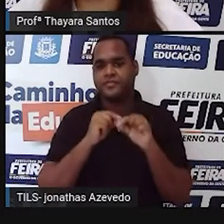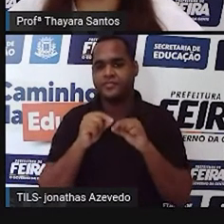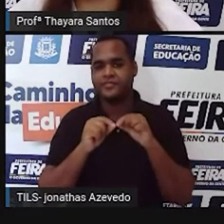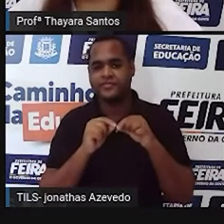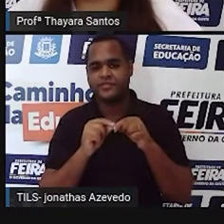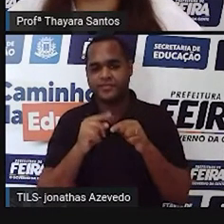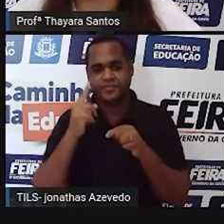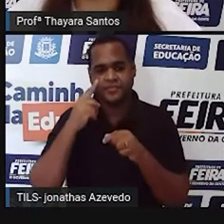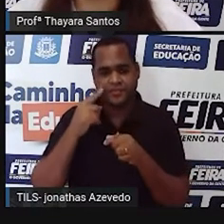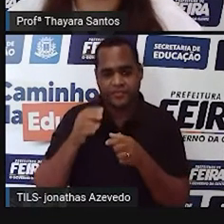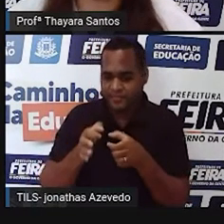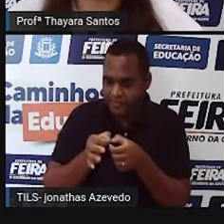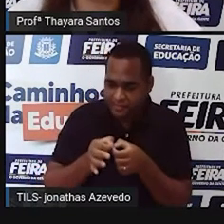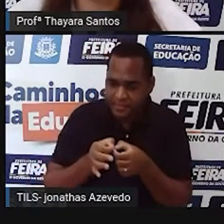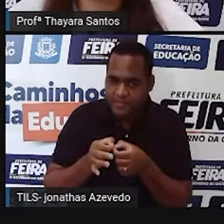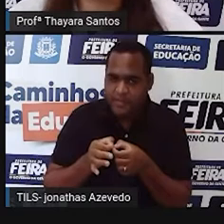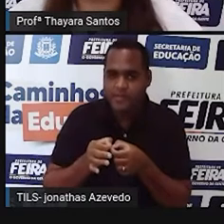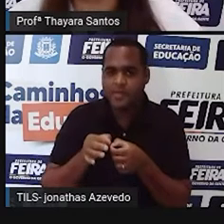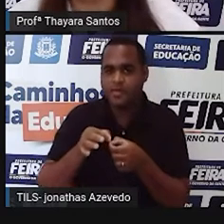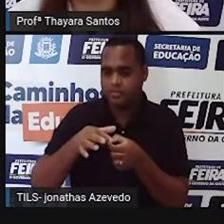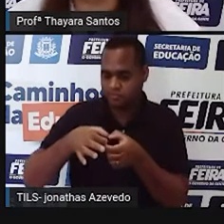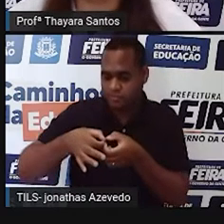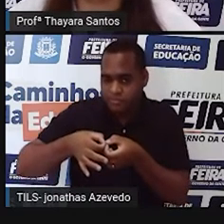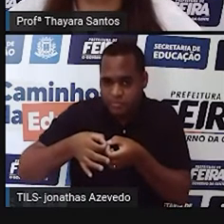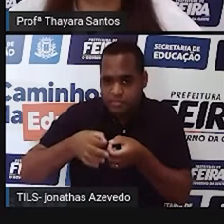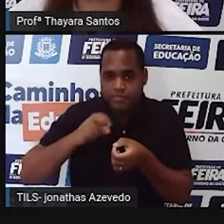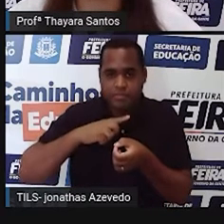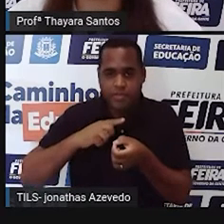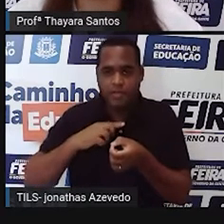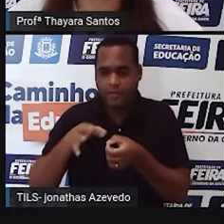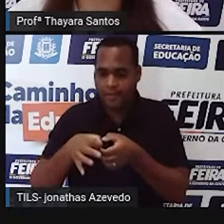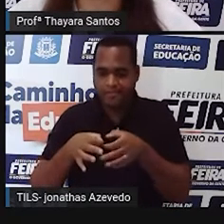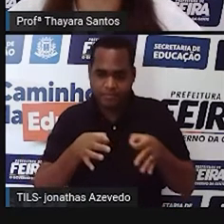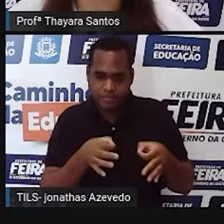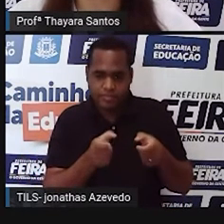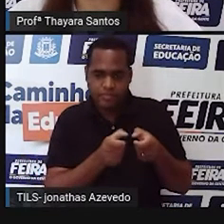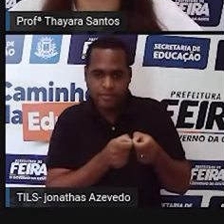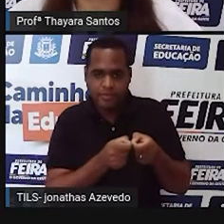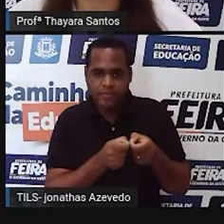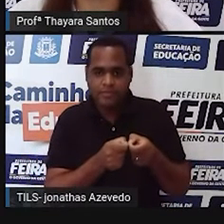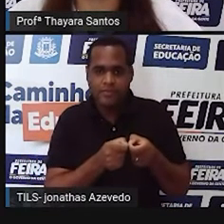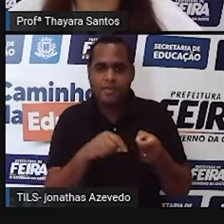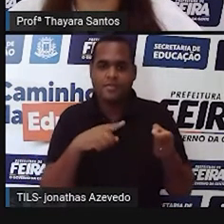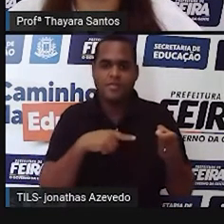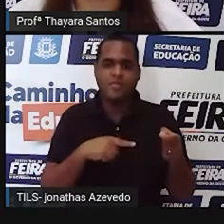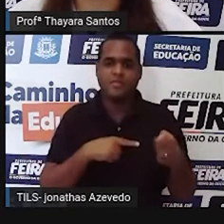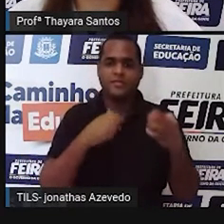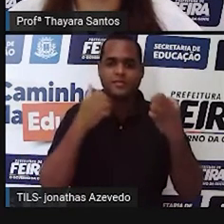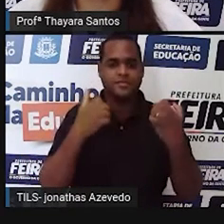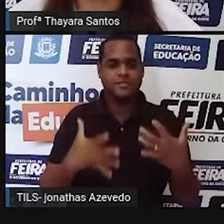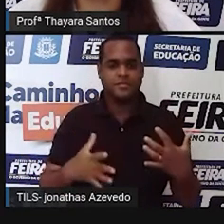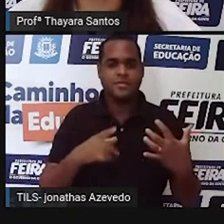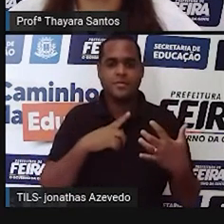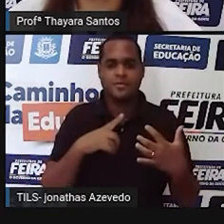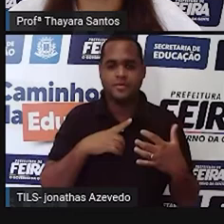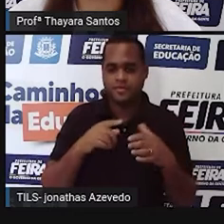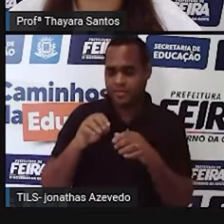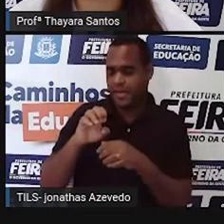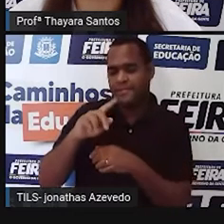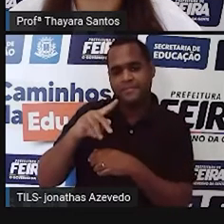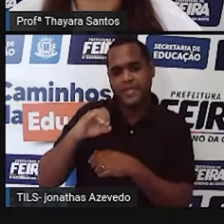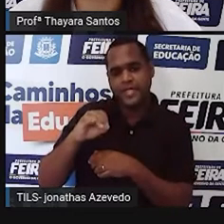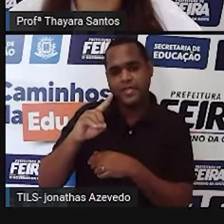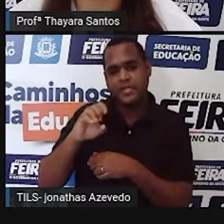testículo aqui, um de cada lado, como a gente já sabe, é um par. A gente tem os epidídimos também, um de cada lado. Essa